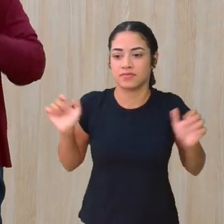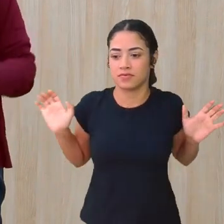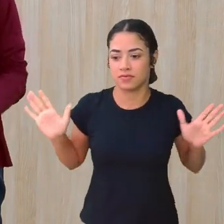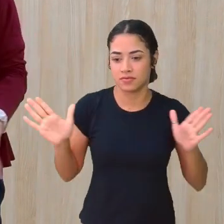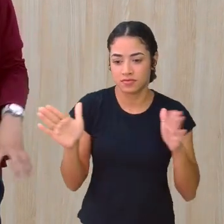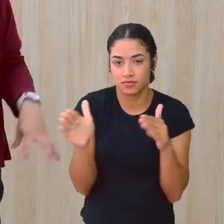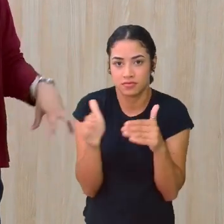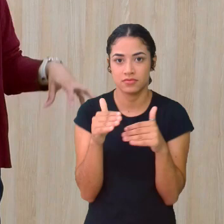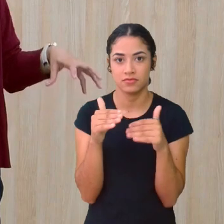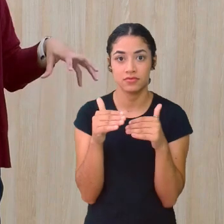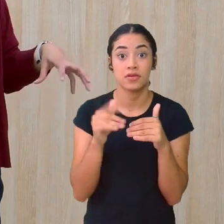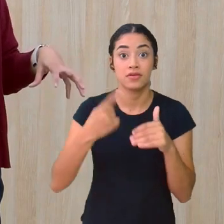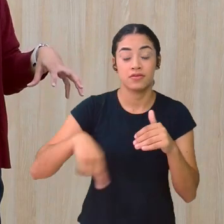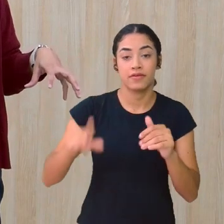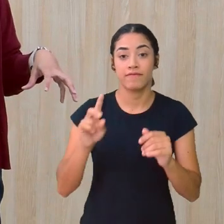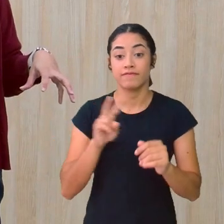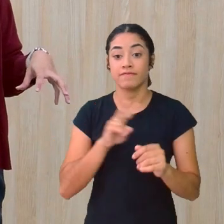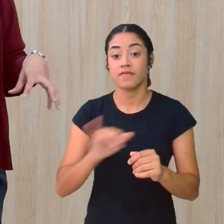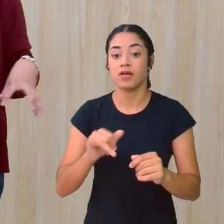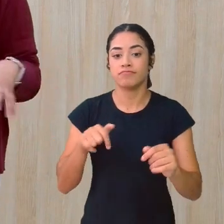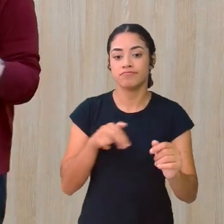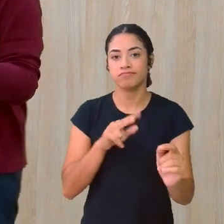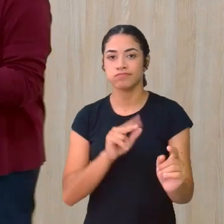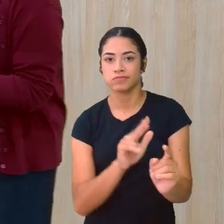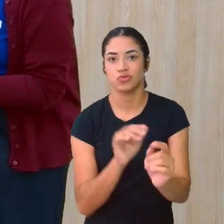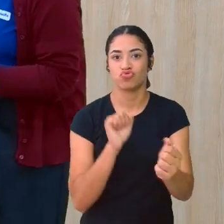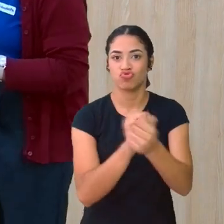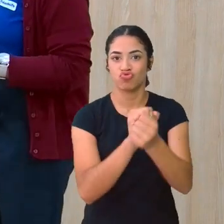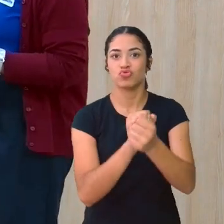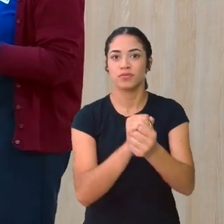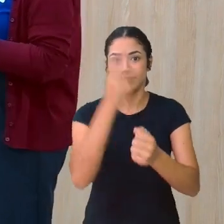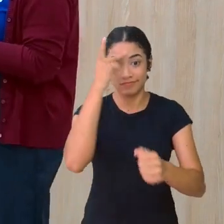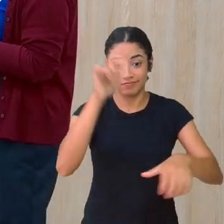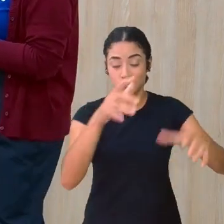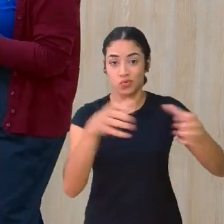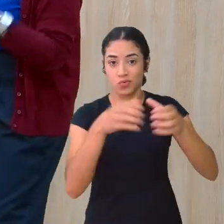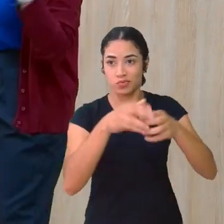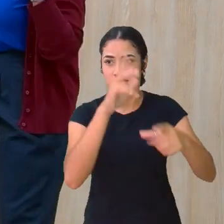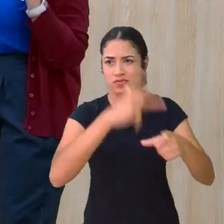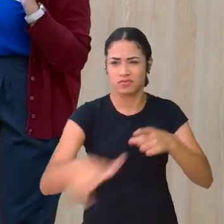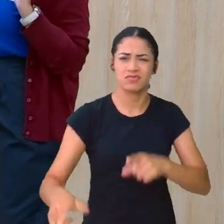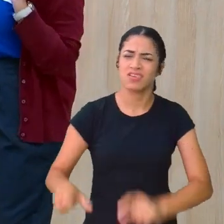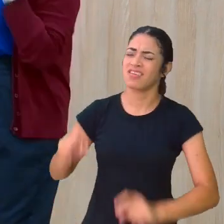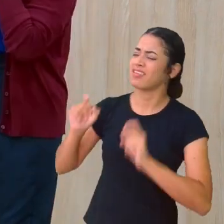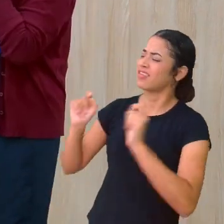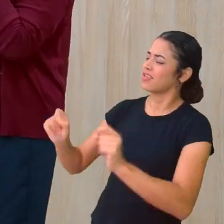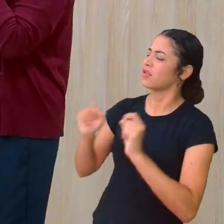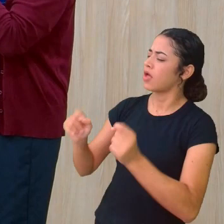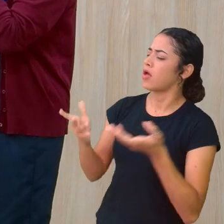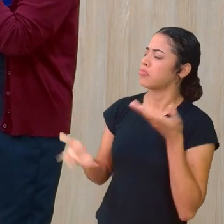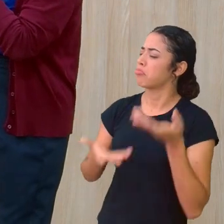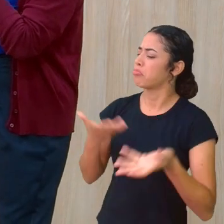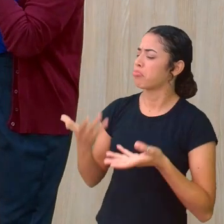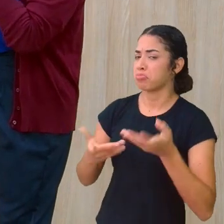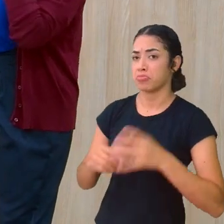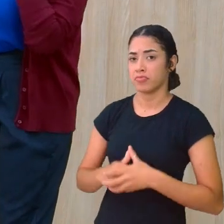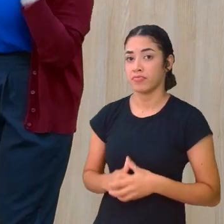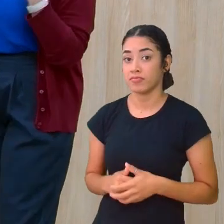correndo se reunir ao exército vencedor Quem é você? Rosnou, tá? É